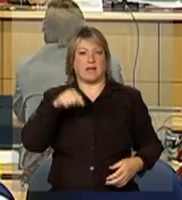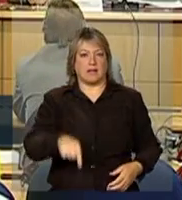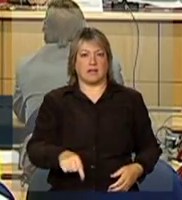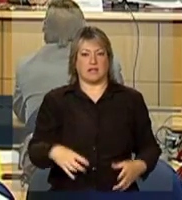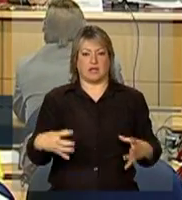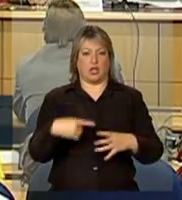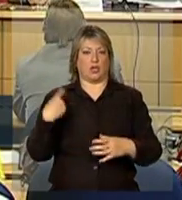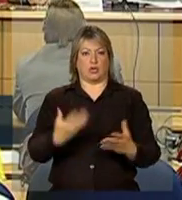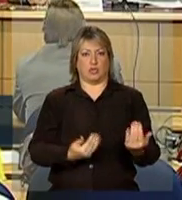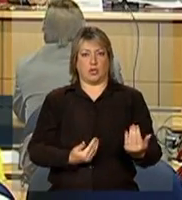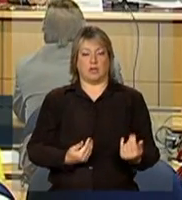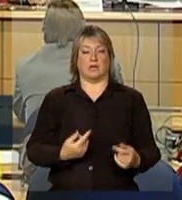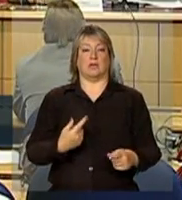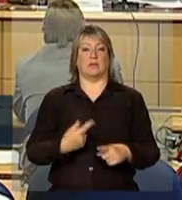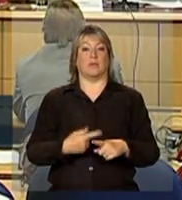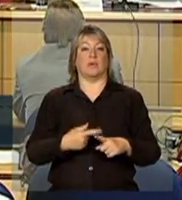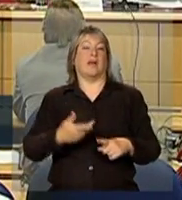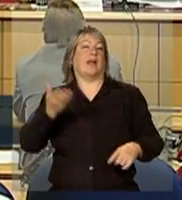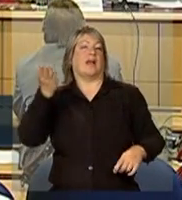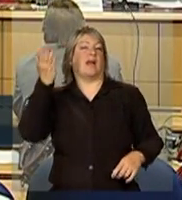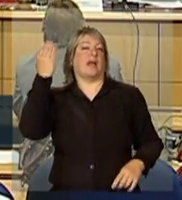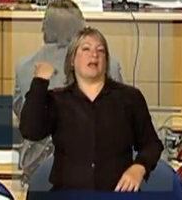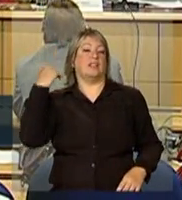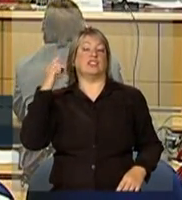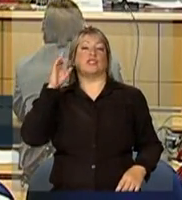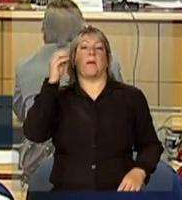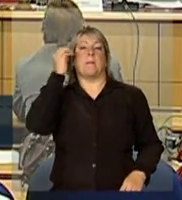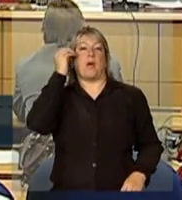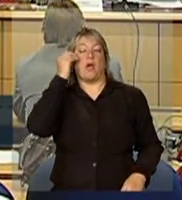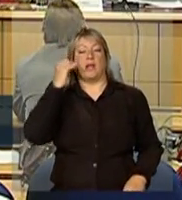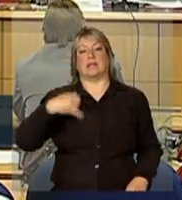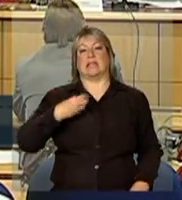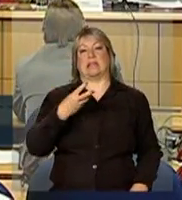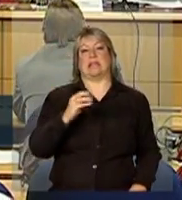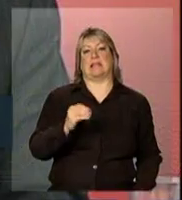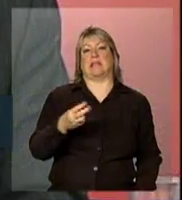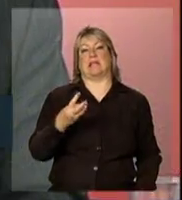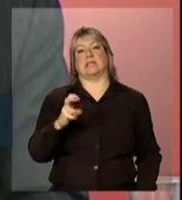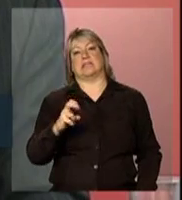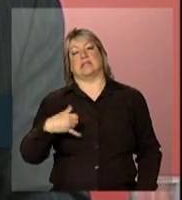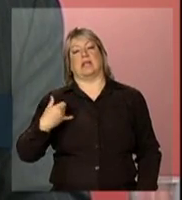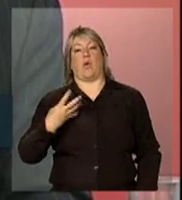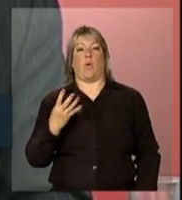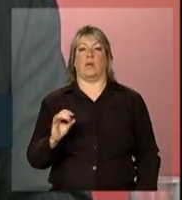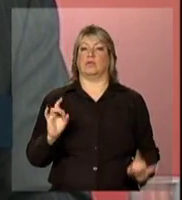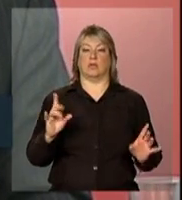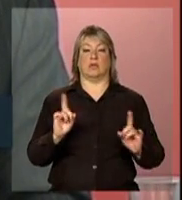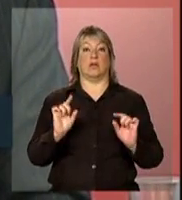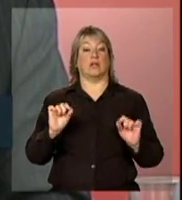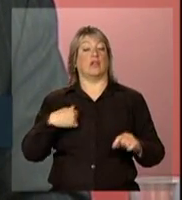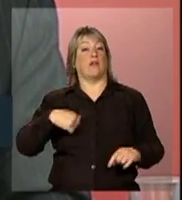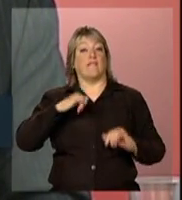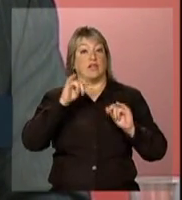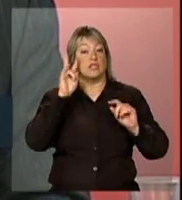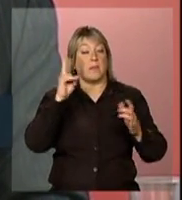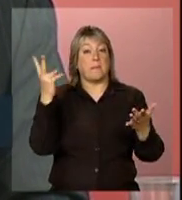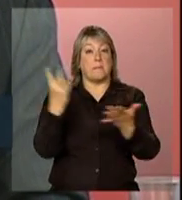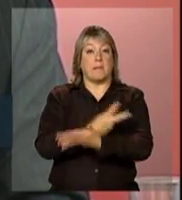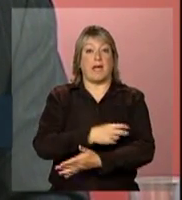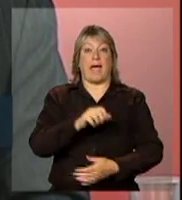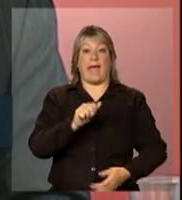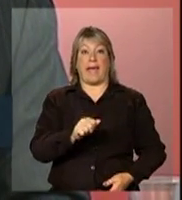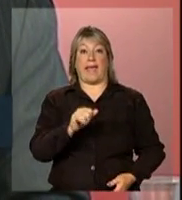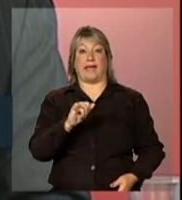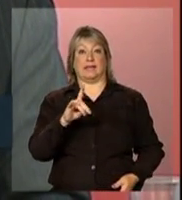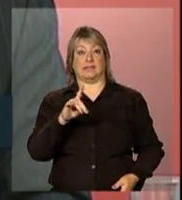aquilo que a só detectava quando as pessoas tinham mais de 30, 35, 40 anos. Estamos falando de casos de AIDS, não é teste